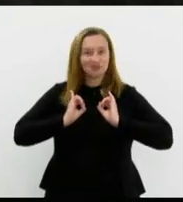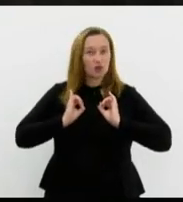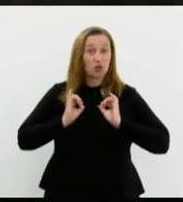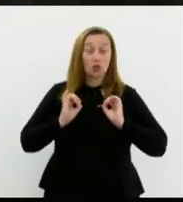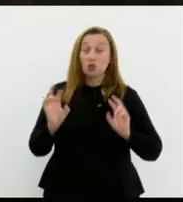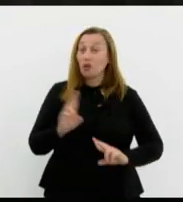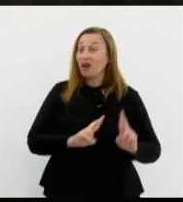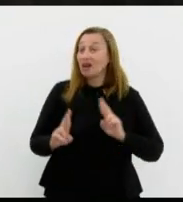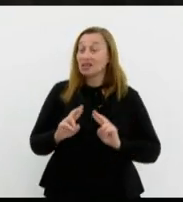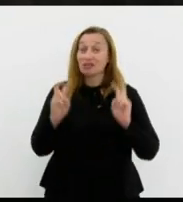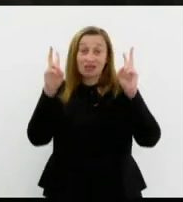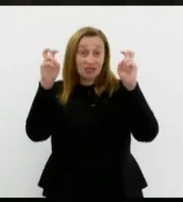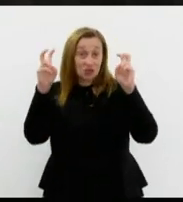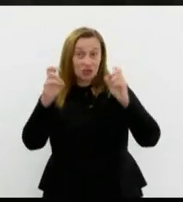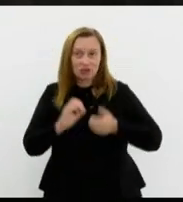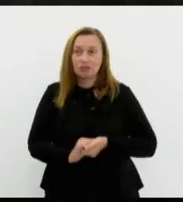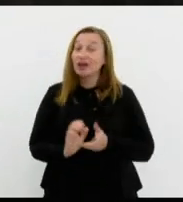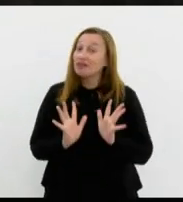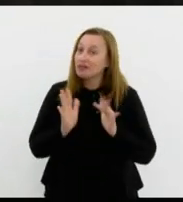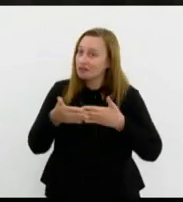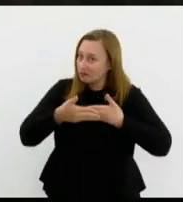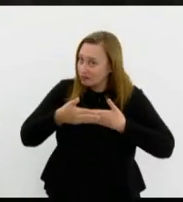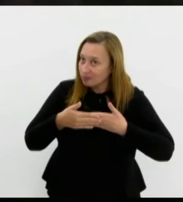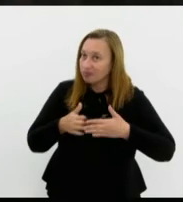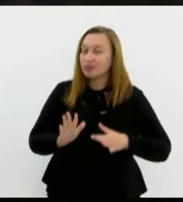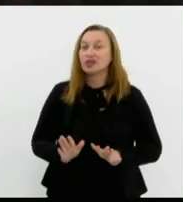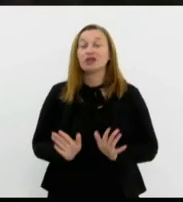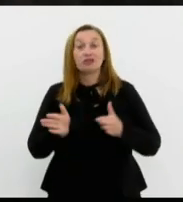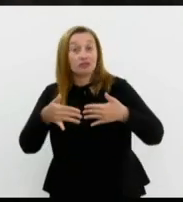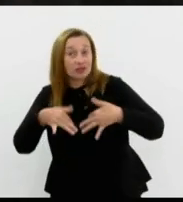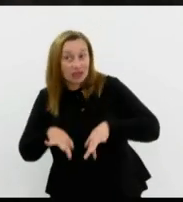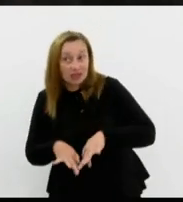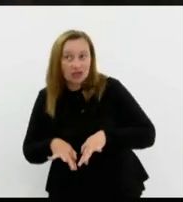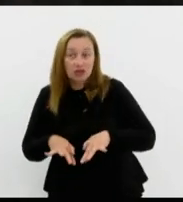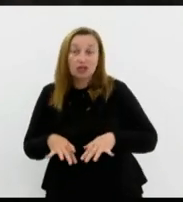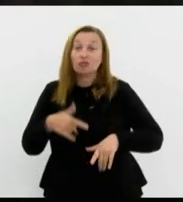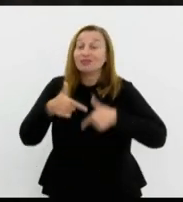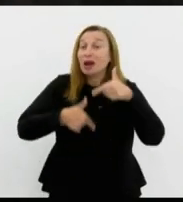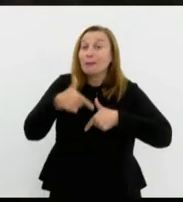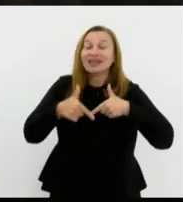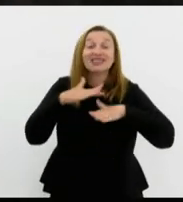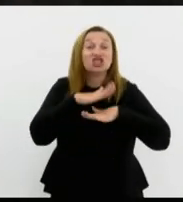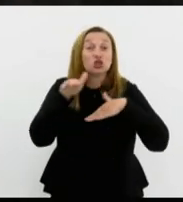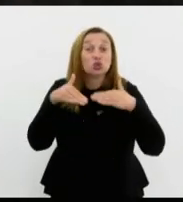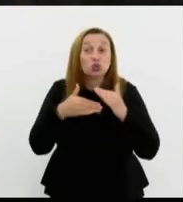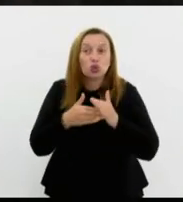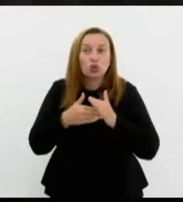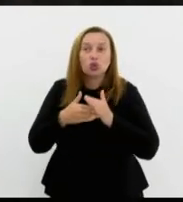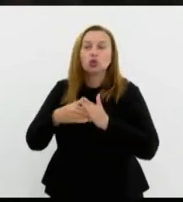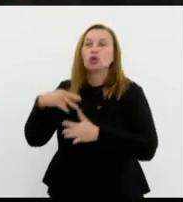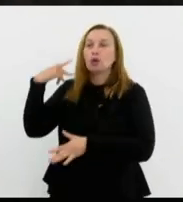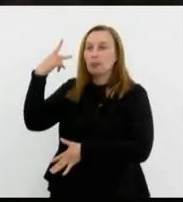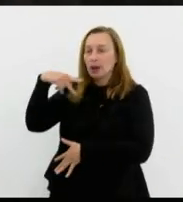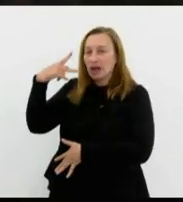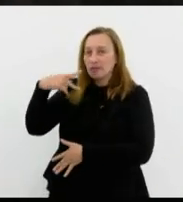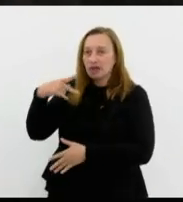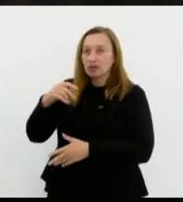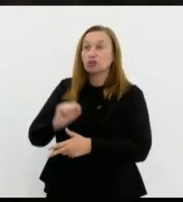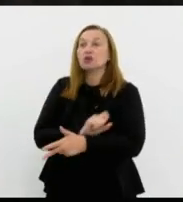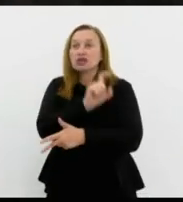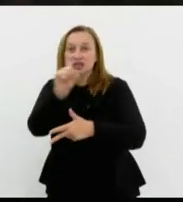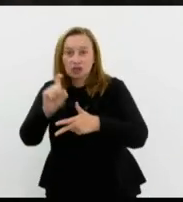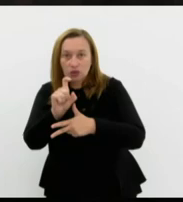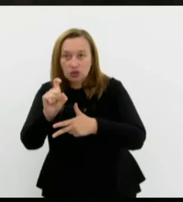situação. Para concluir? Concluindo. Essa é uma missão de todos, do Parlamento e do Executivo,